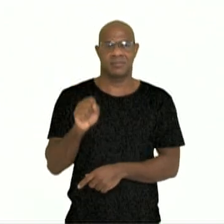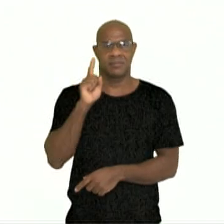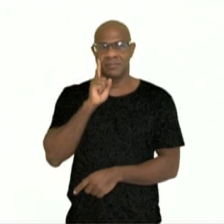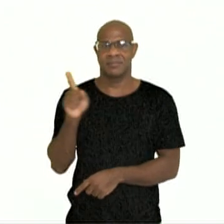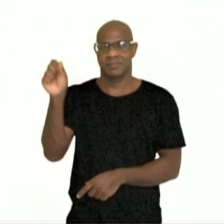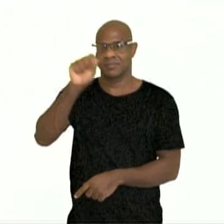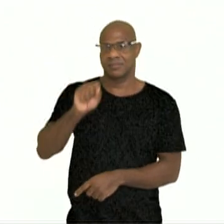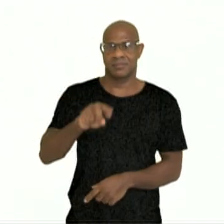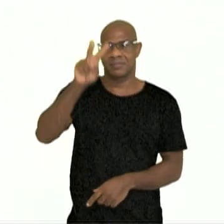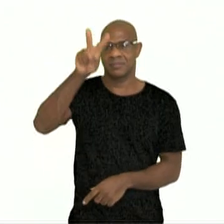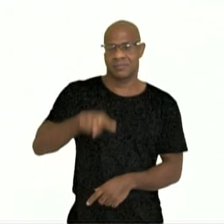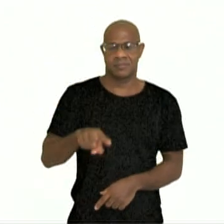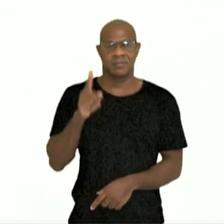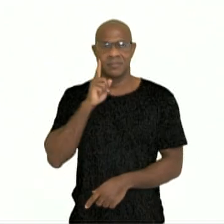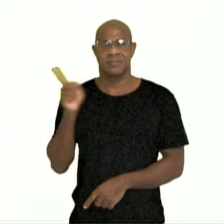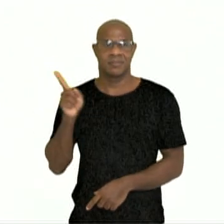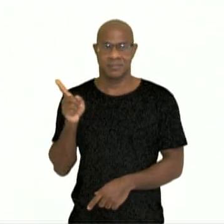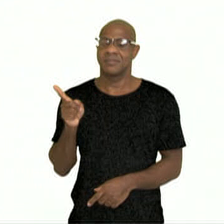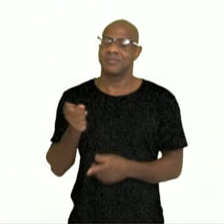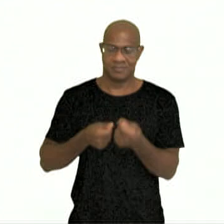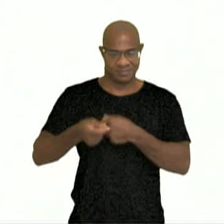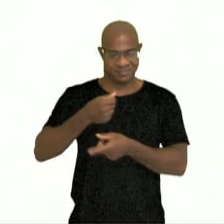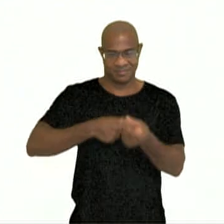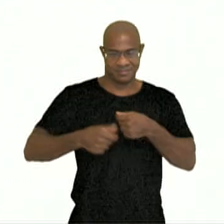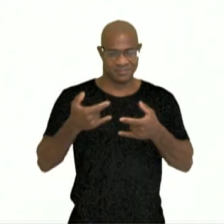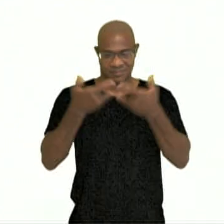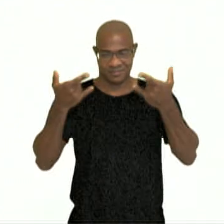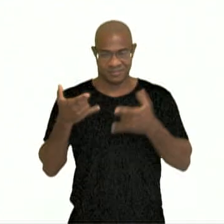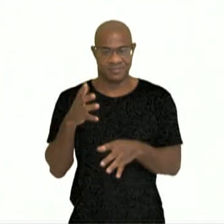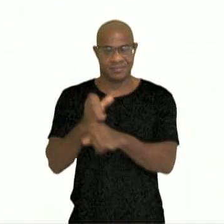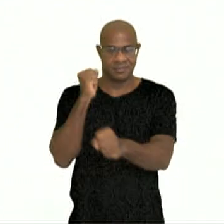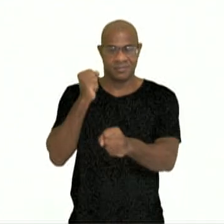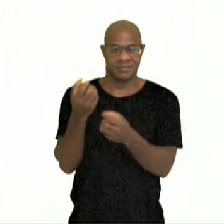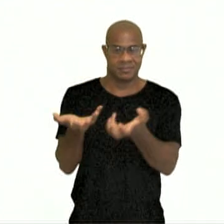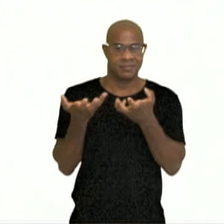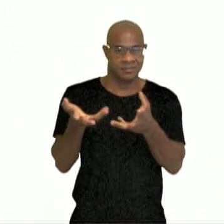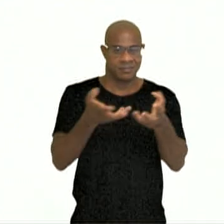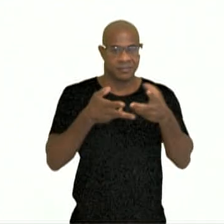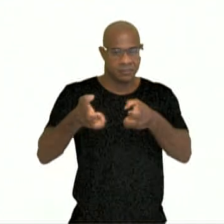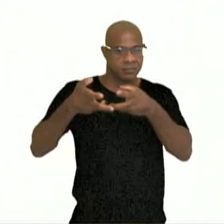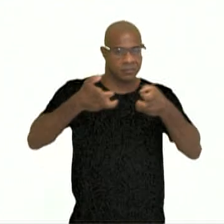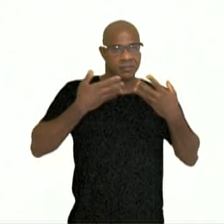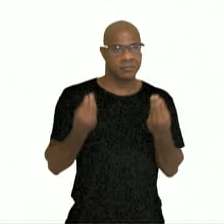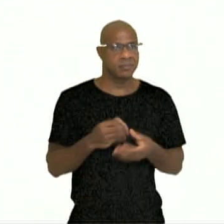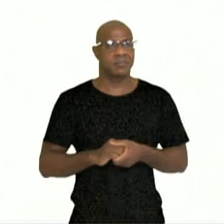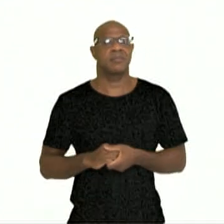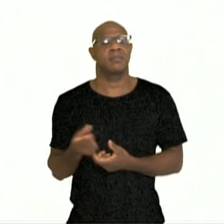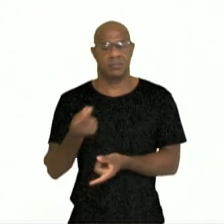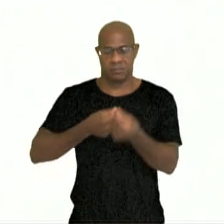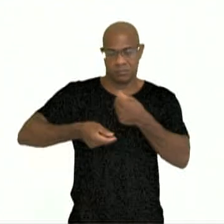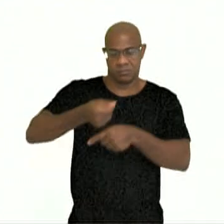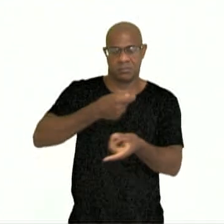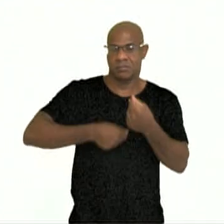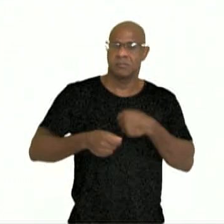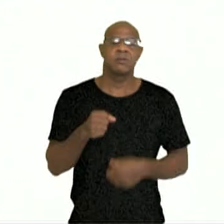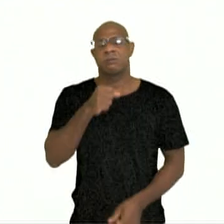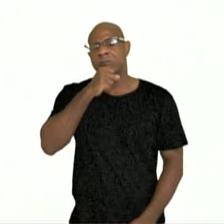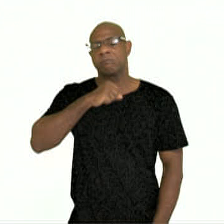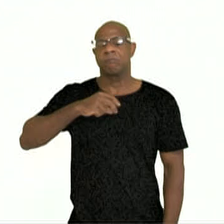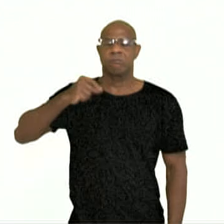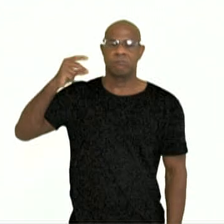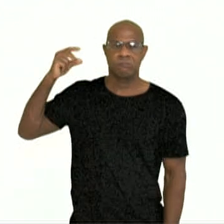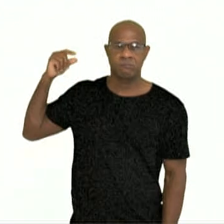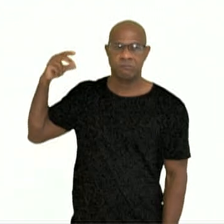principal motor no capitalismo, a busca do lucro. O capitalismo sendo algo bem antigo, oriundo do século XV,